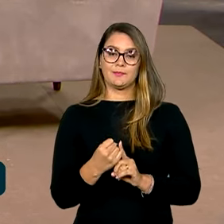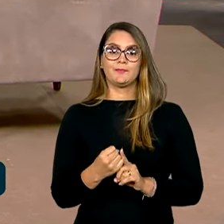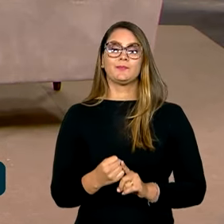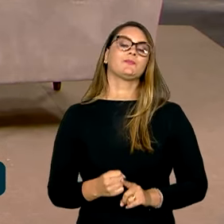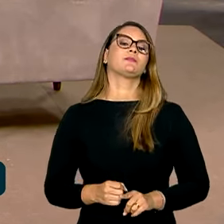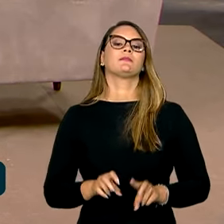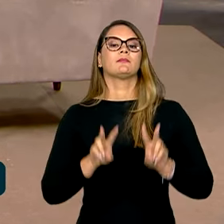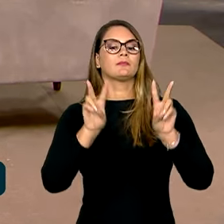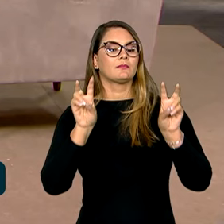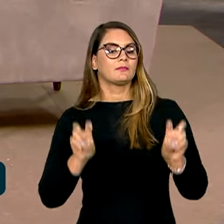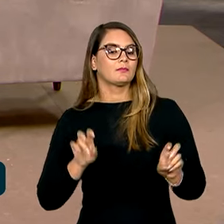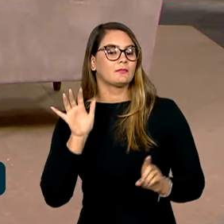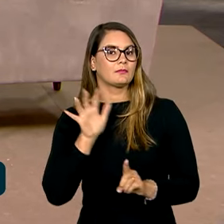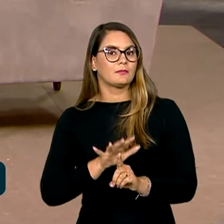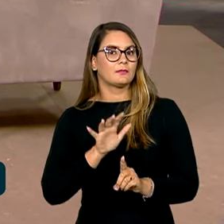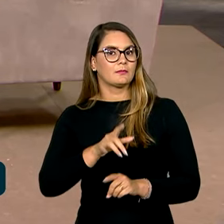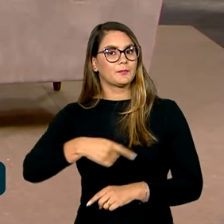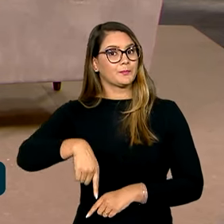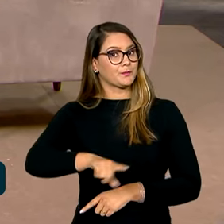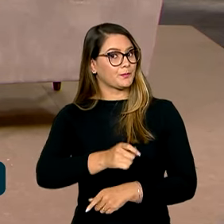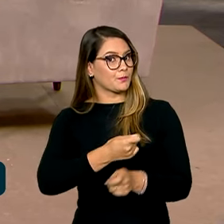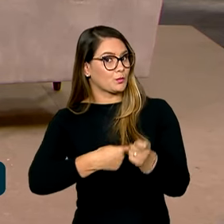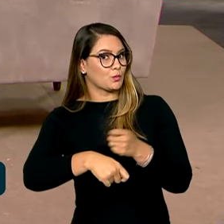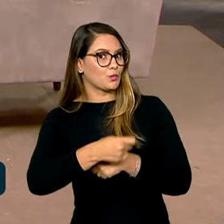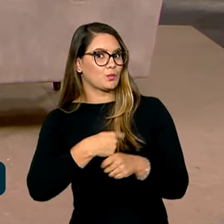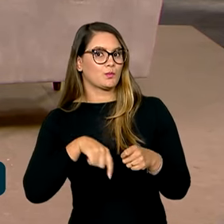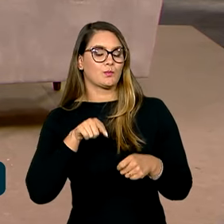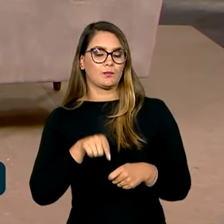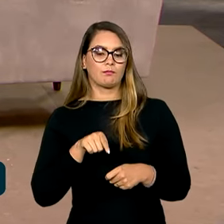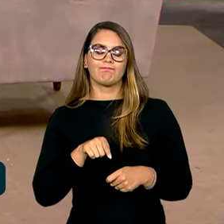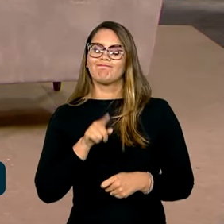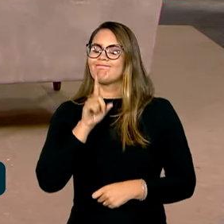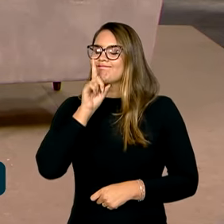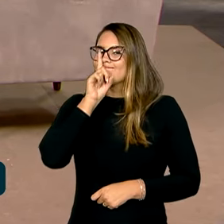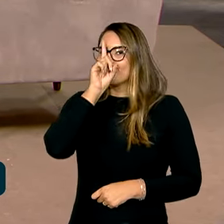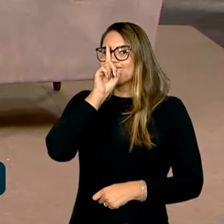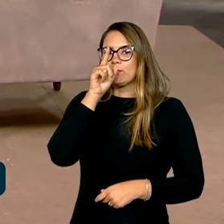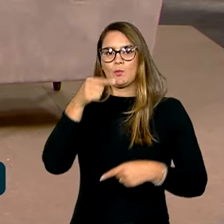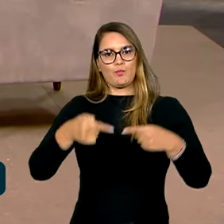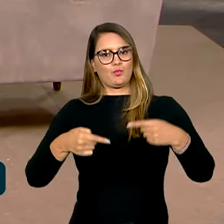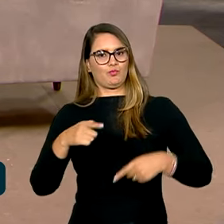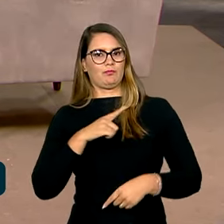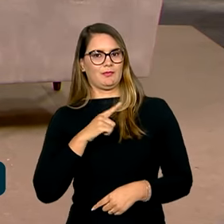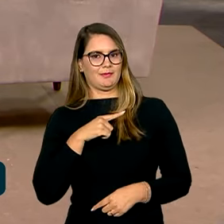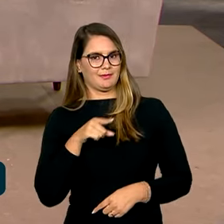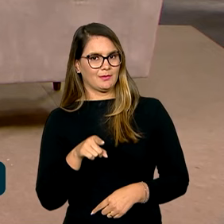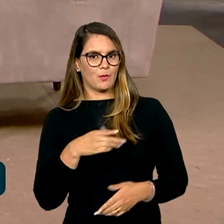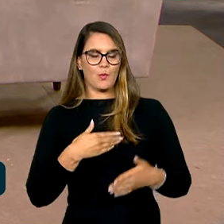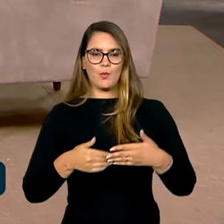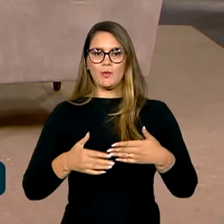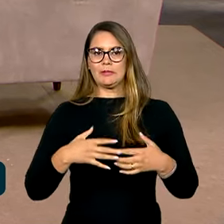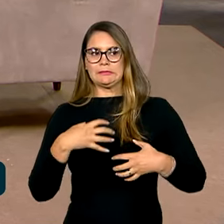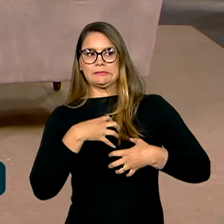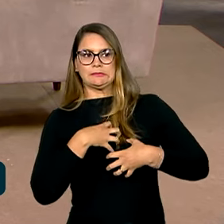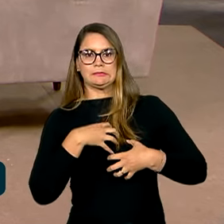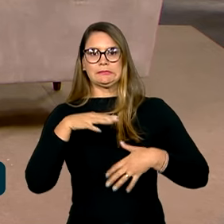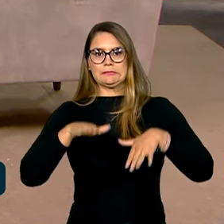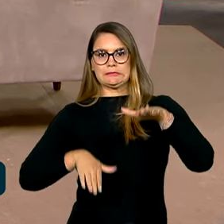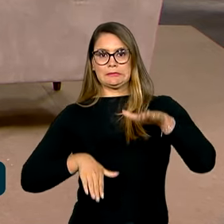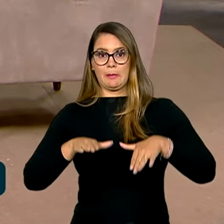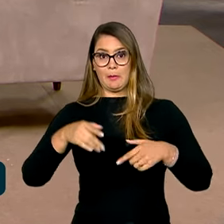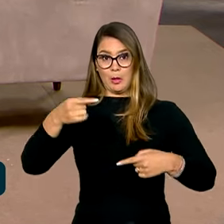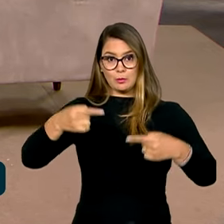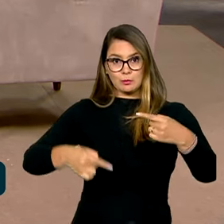sobre o impacto disso nos negócios, isso é um risco político. E qualquer instabilidade política